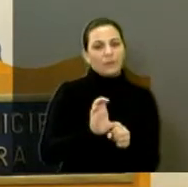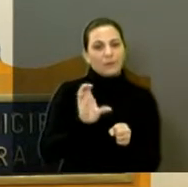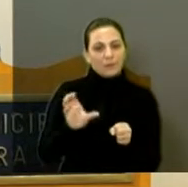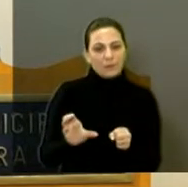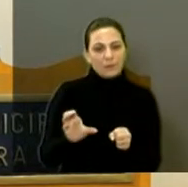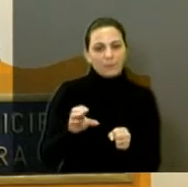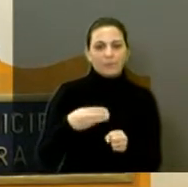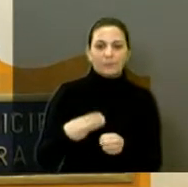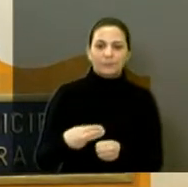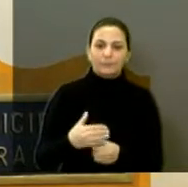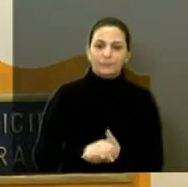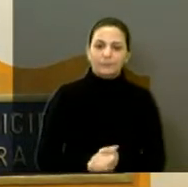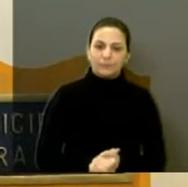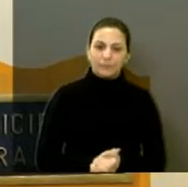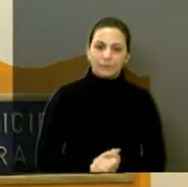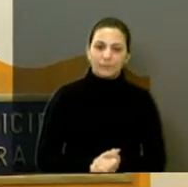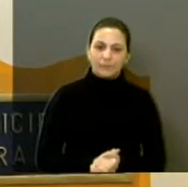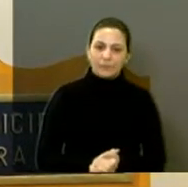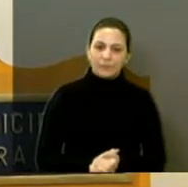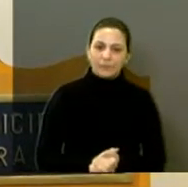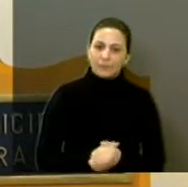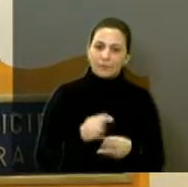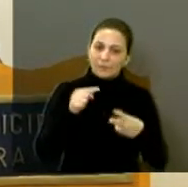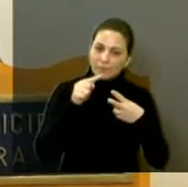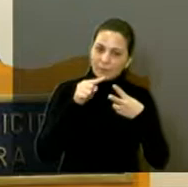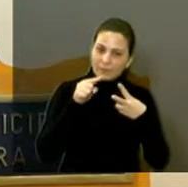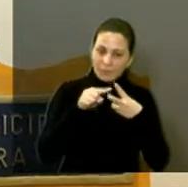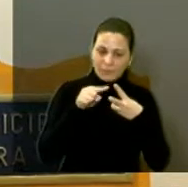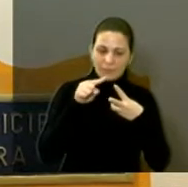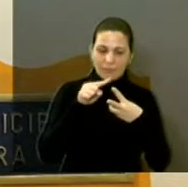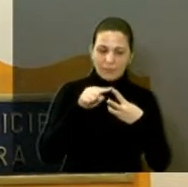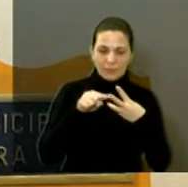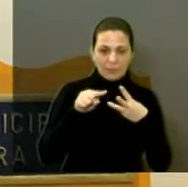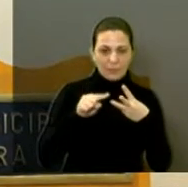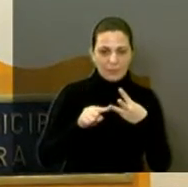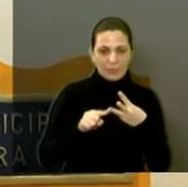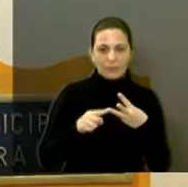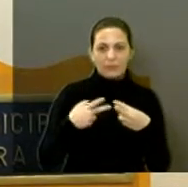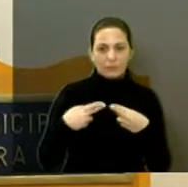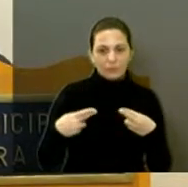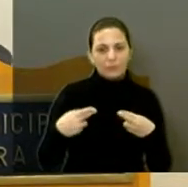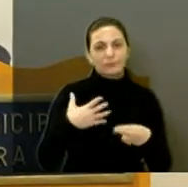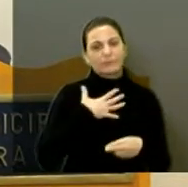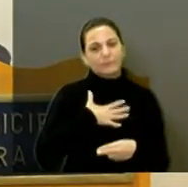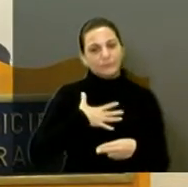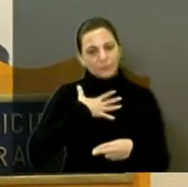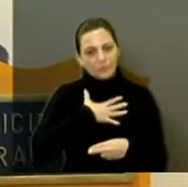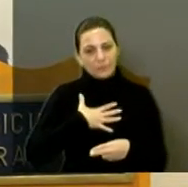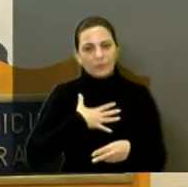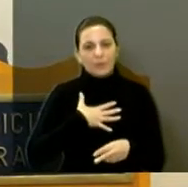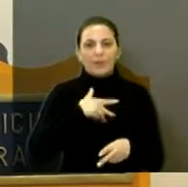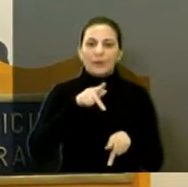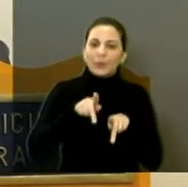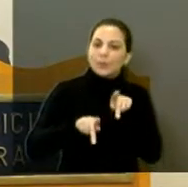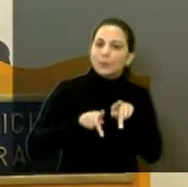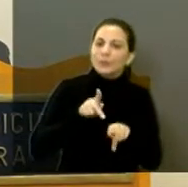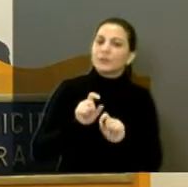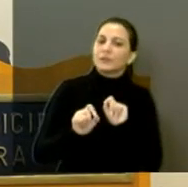Eu tenho três assuntos, assuntos que gostaria de transmitir à população.